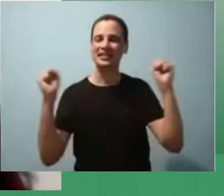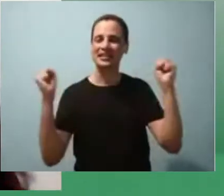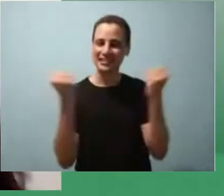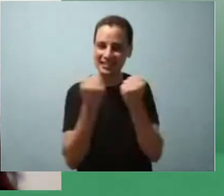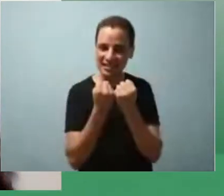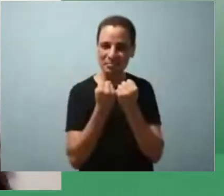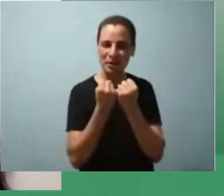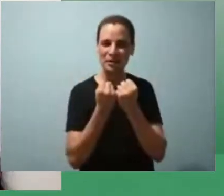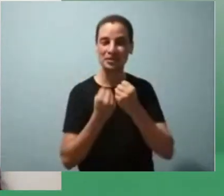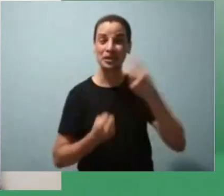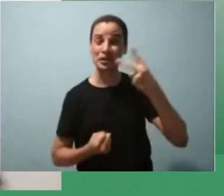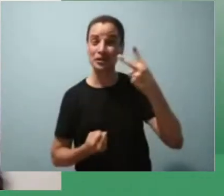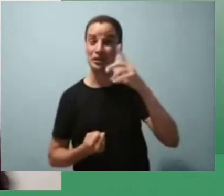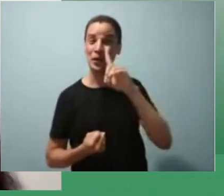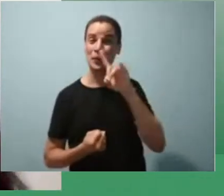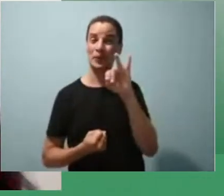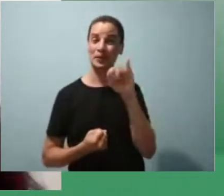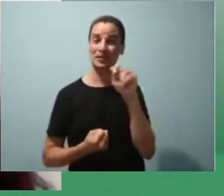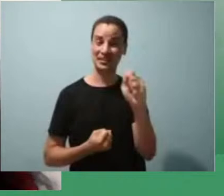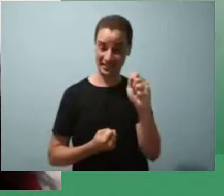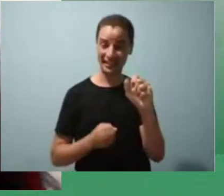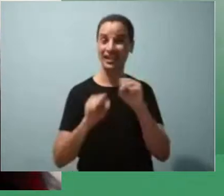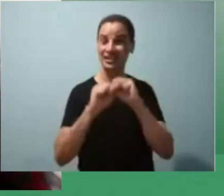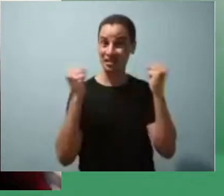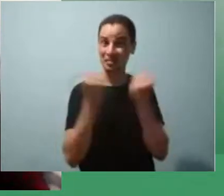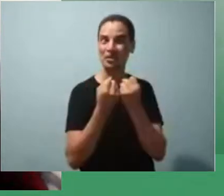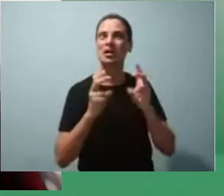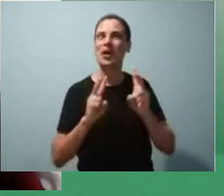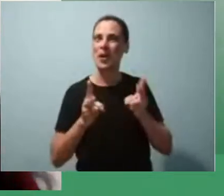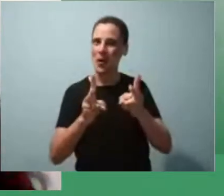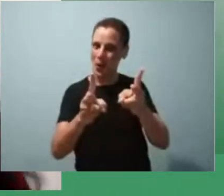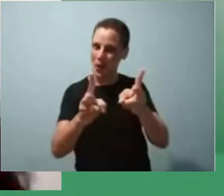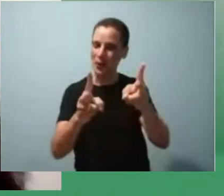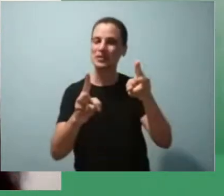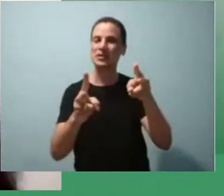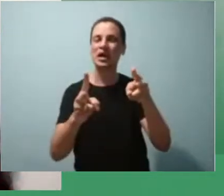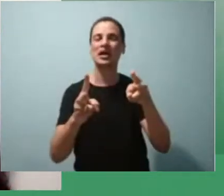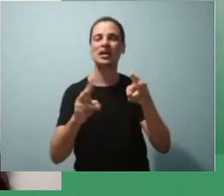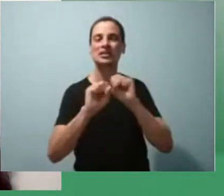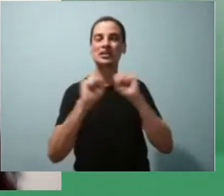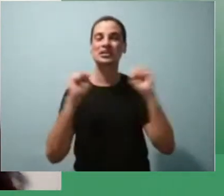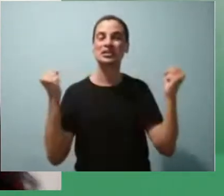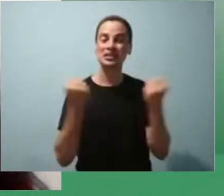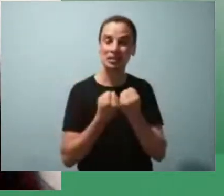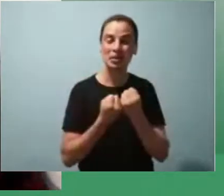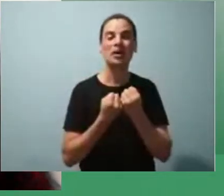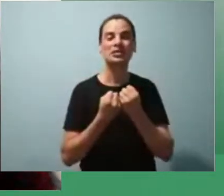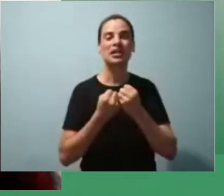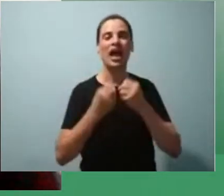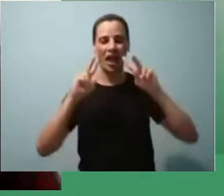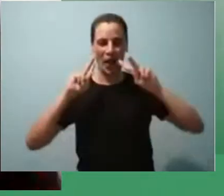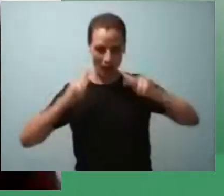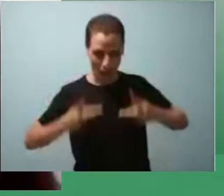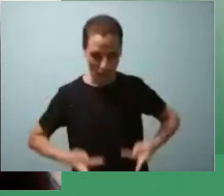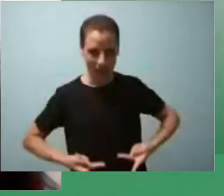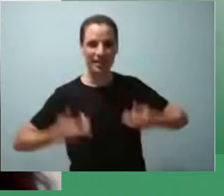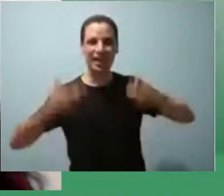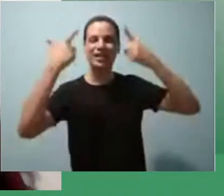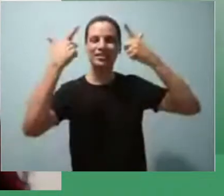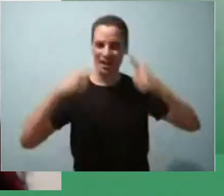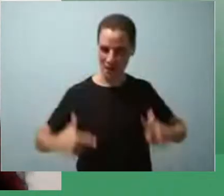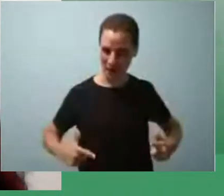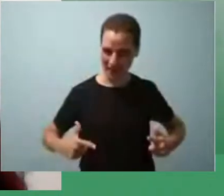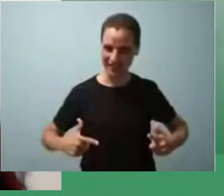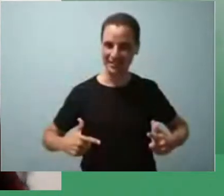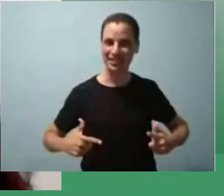nosso segundo dia de simpósio, dando continuidade ao nosso simpósio de humanidades e linguagem